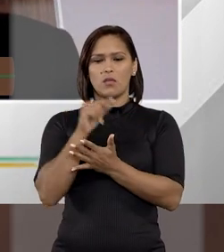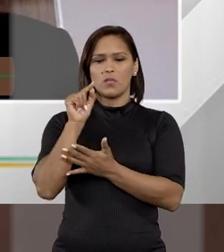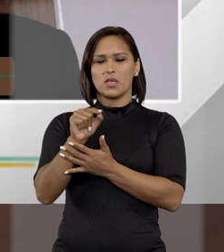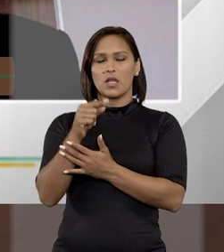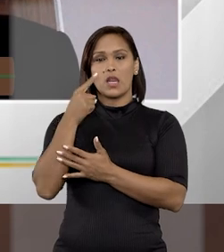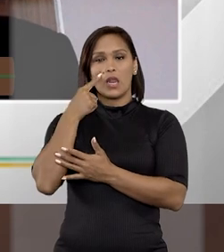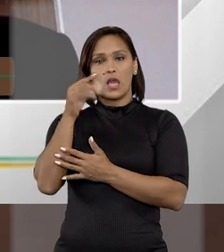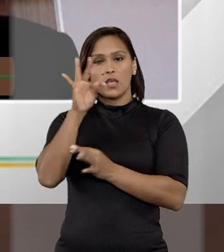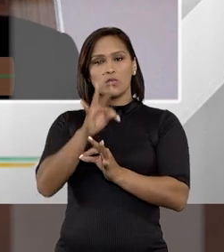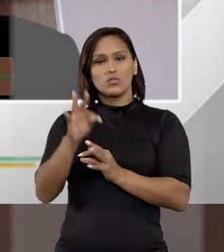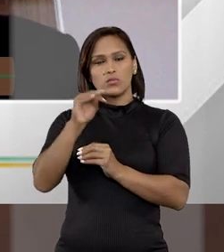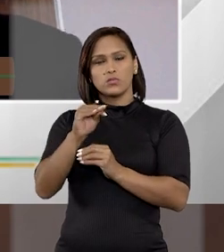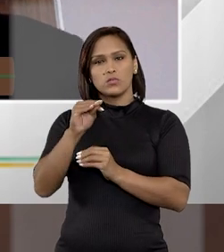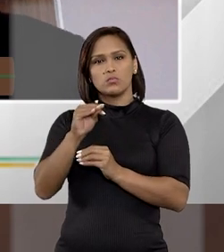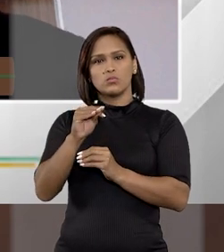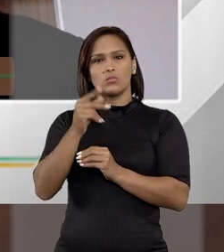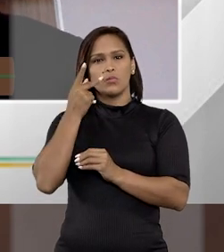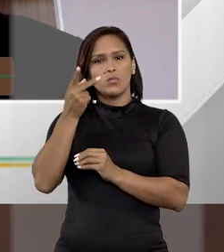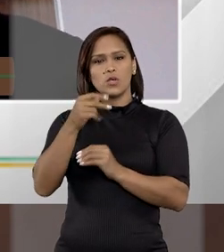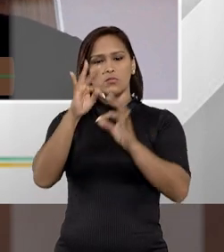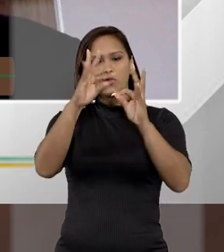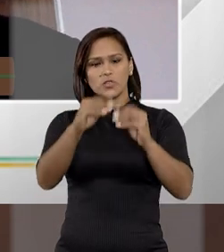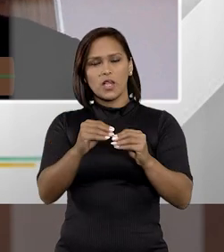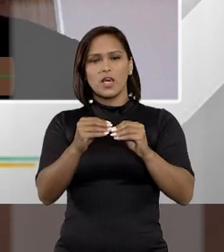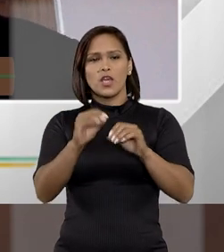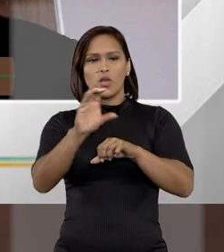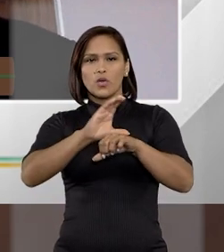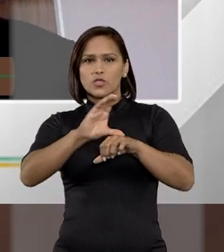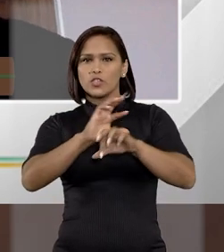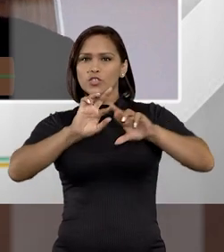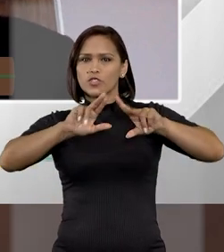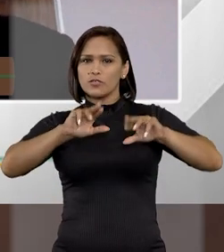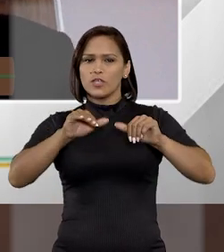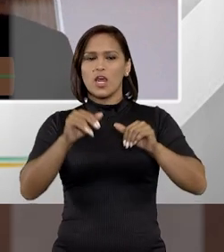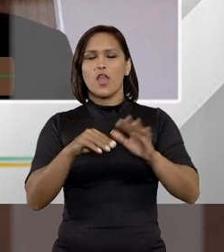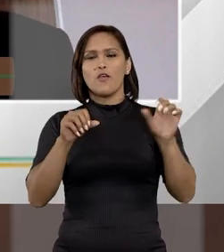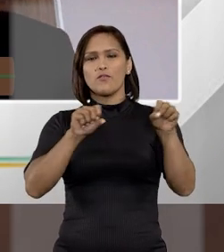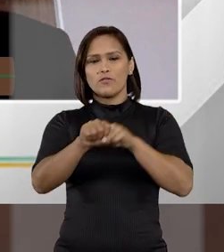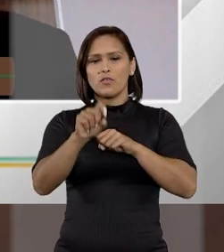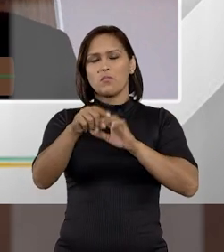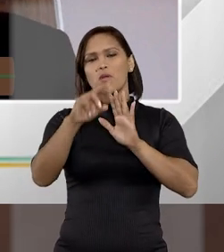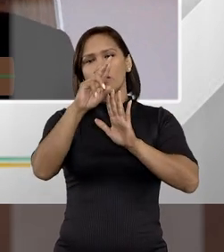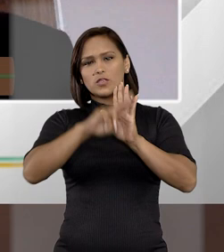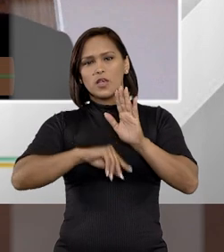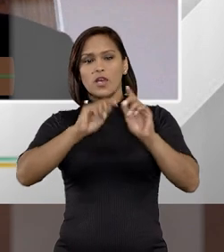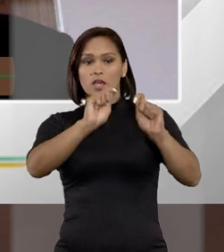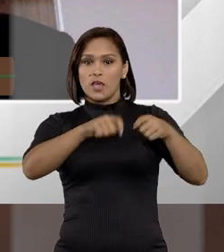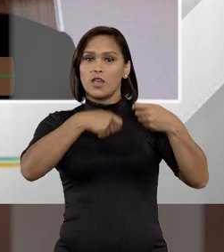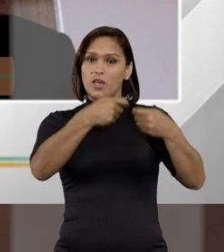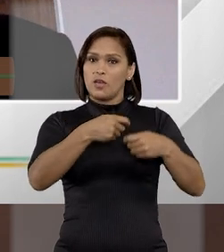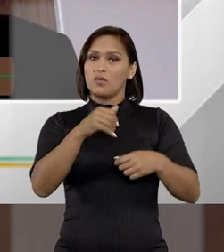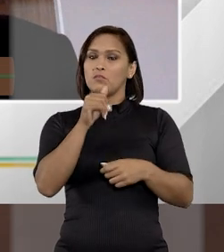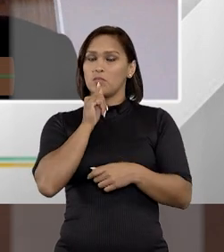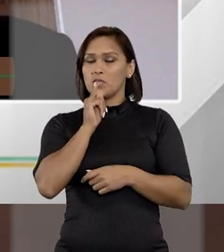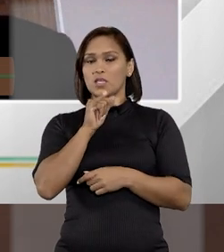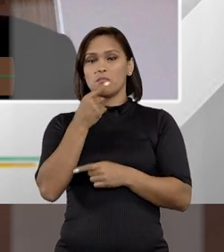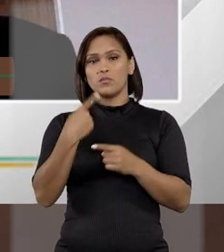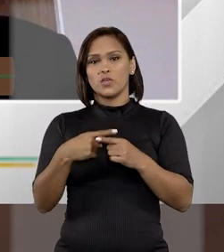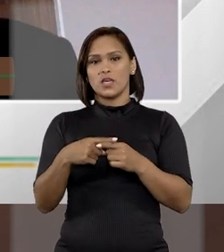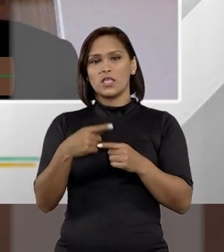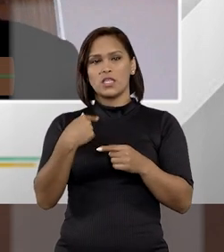época, muitos dizendo que havia uma inconstitucionalidade formal dessa resolução, eu defendia isso, por exemplo,